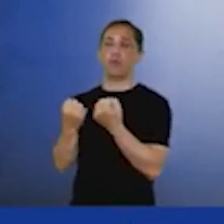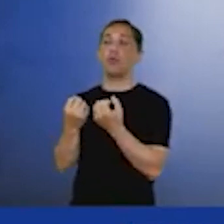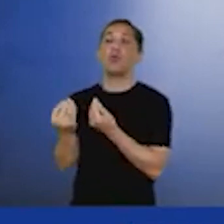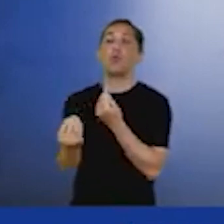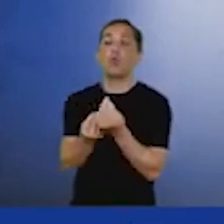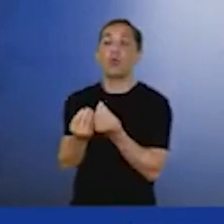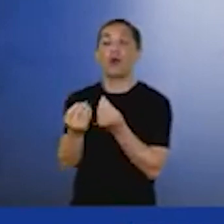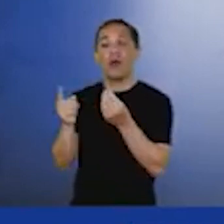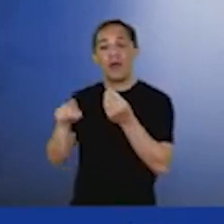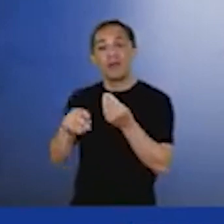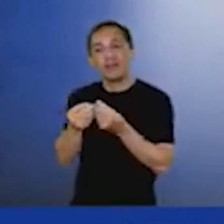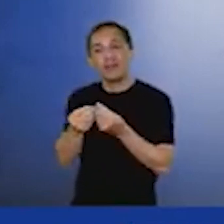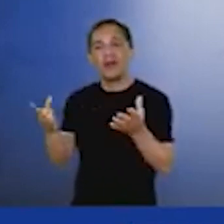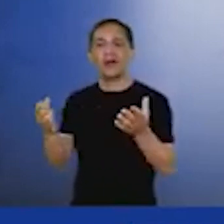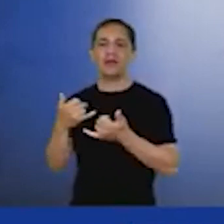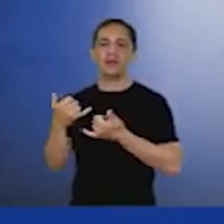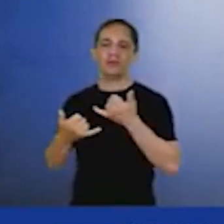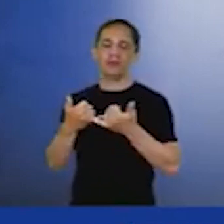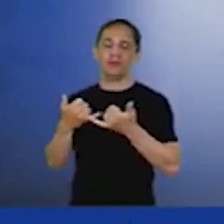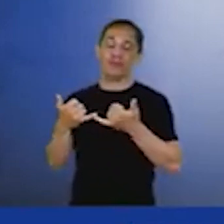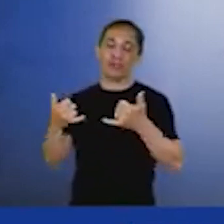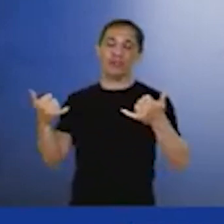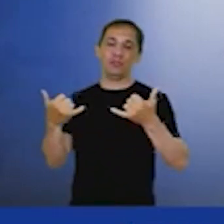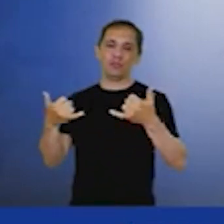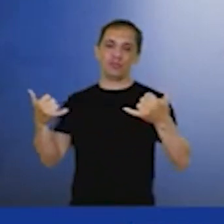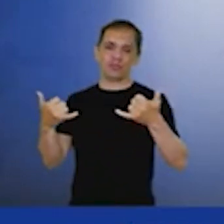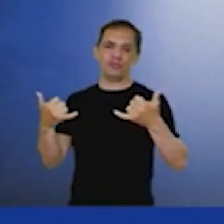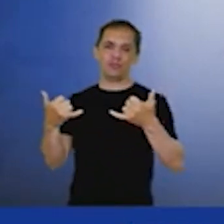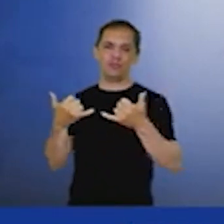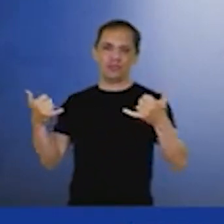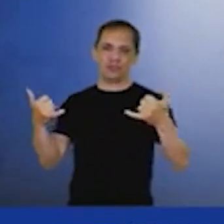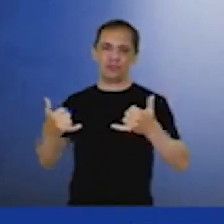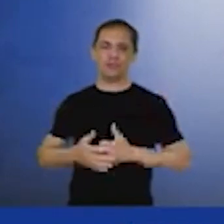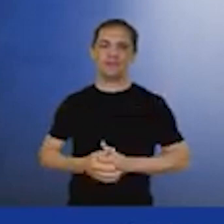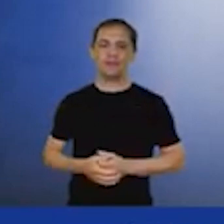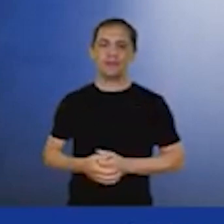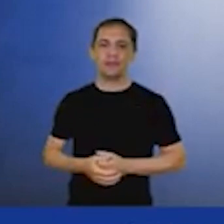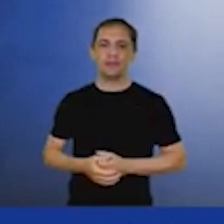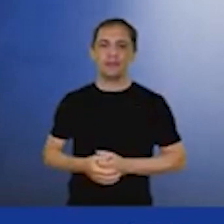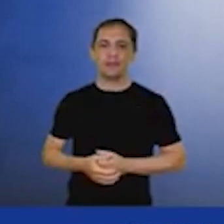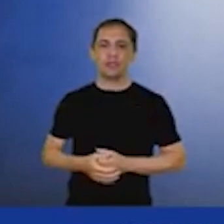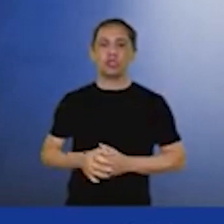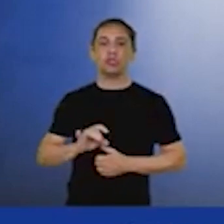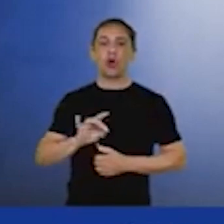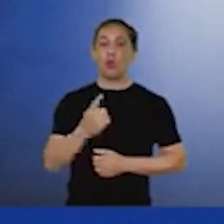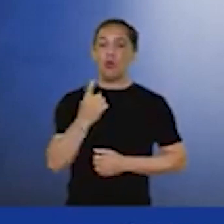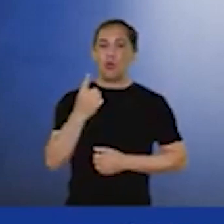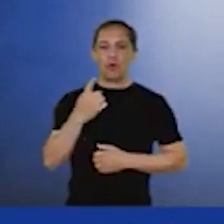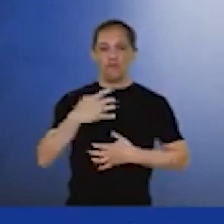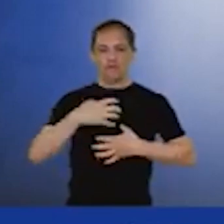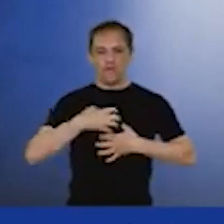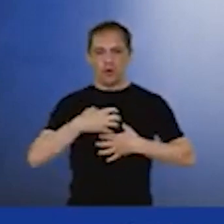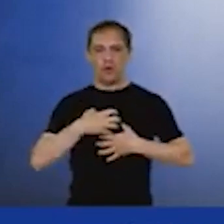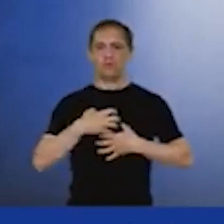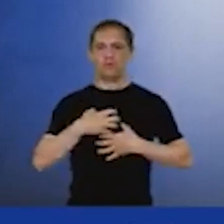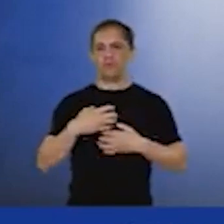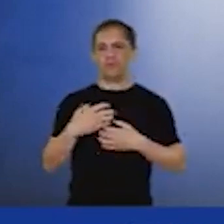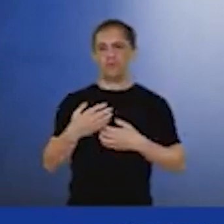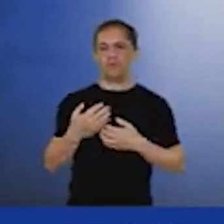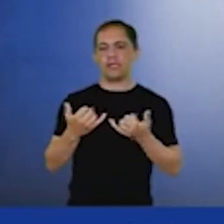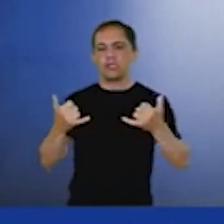Rafael falou. Eu acho que essa composição de uma matriz mais plural, não só em termos de energético, mas em termos de